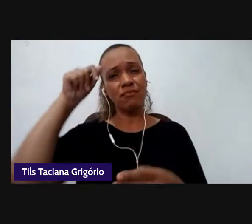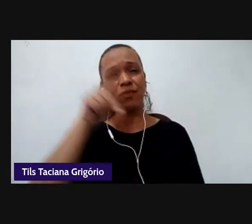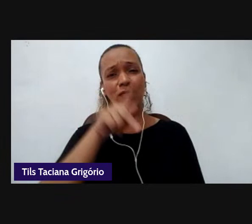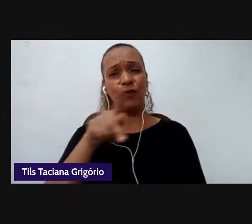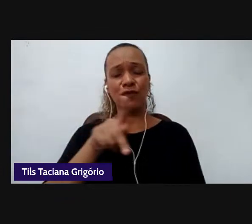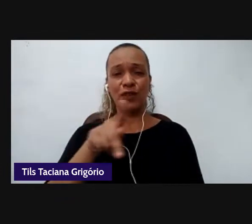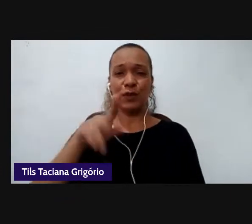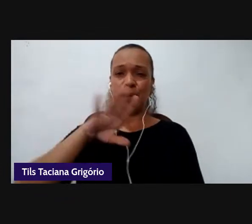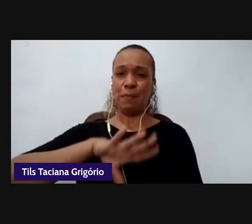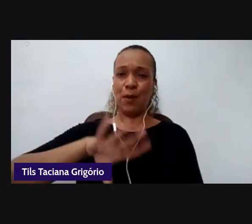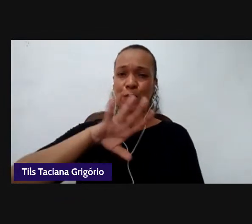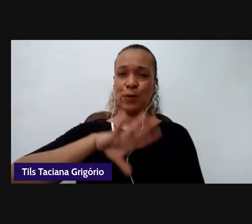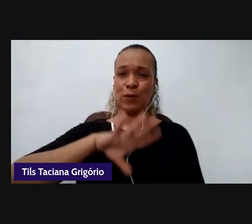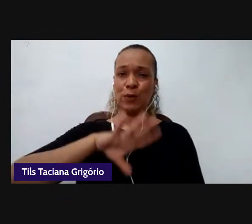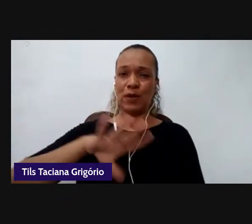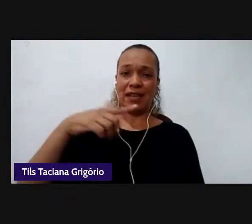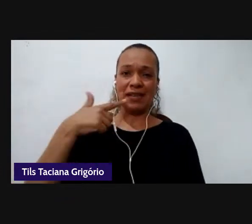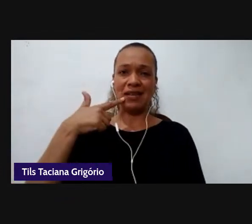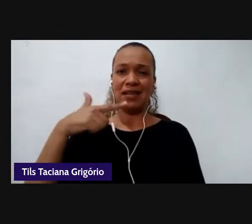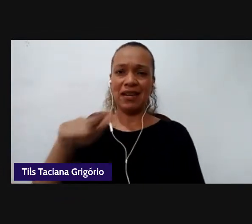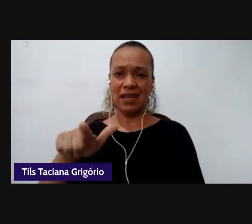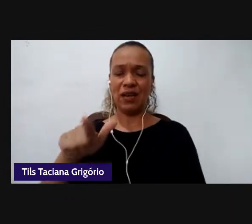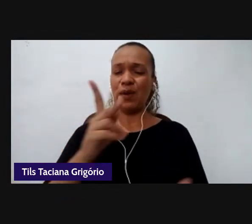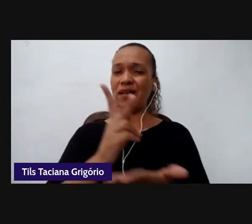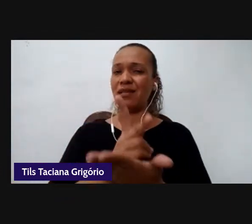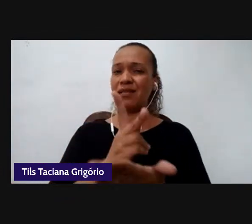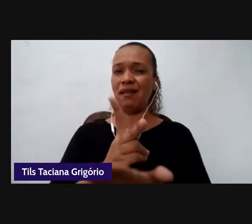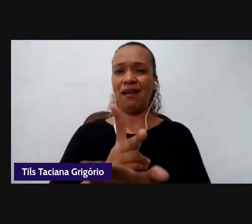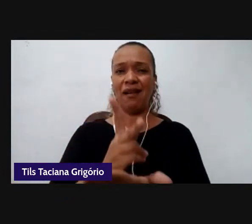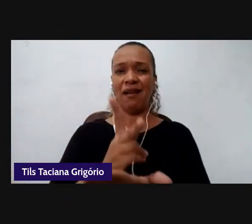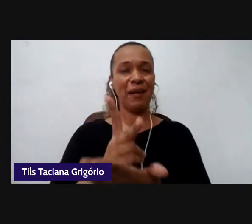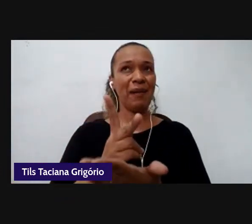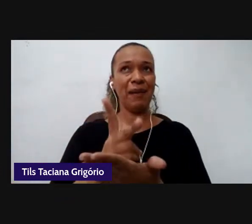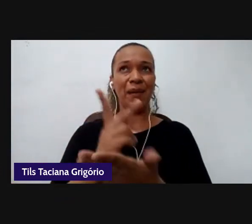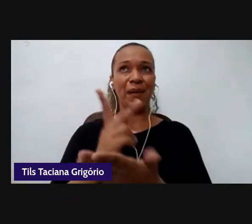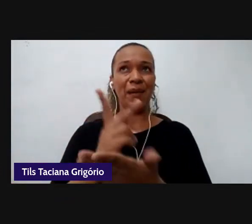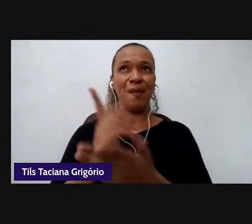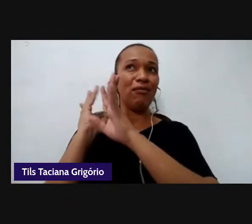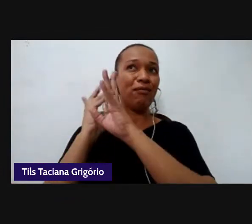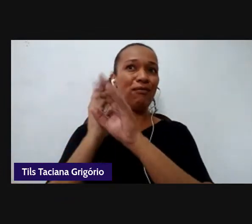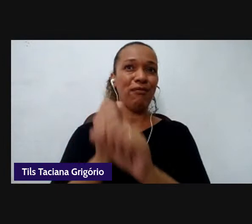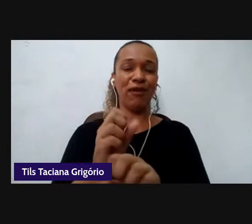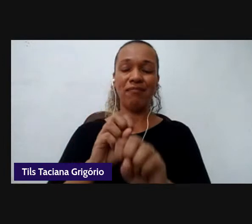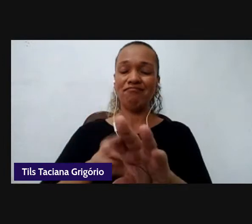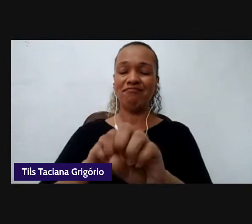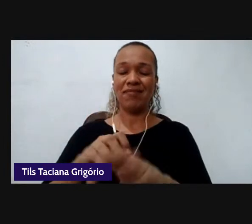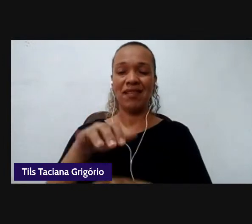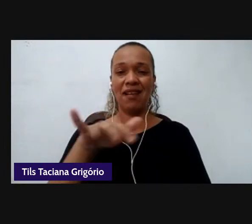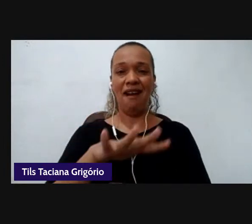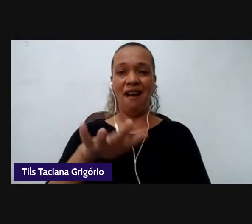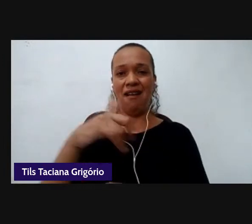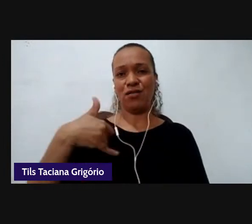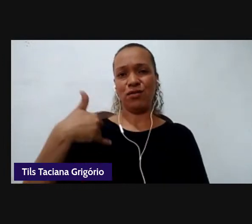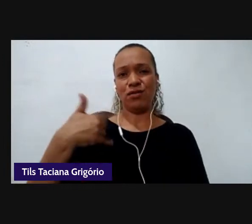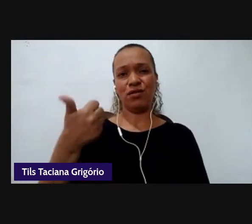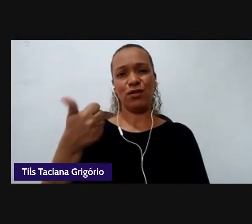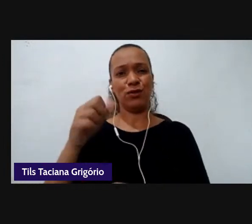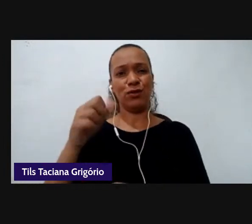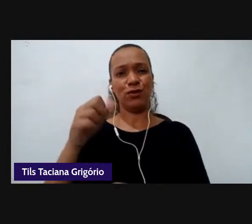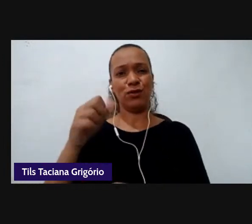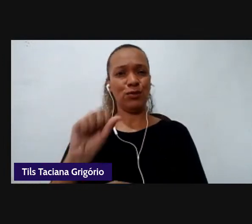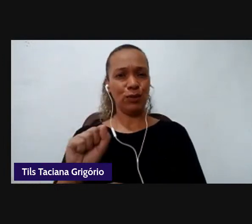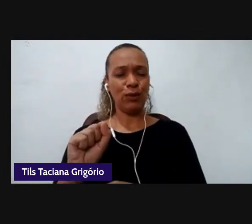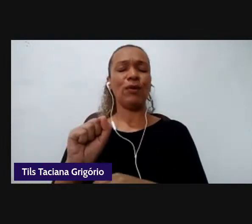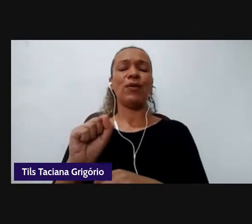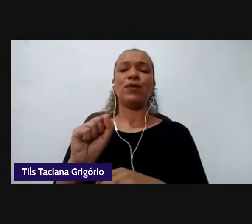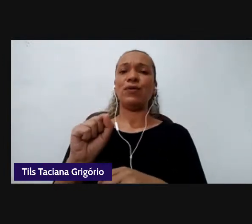sou e sempre fui, desde os 18 anos ingressei na docência, ainda com o antigo